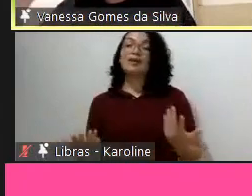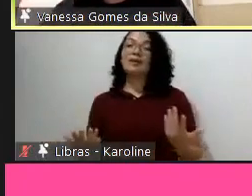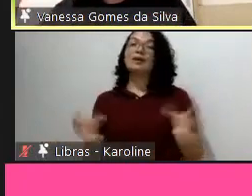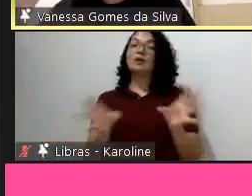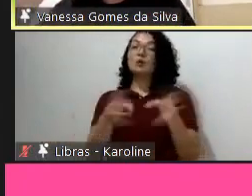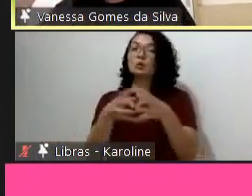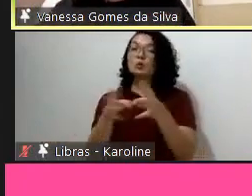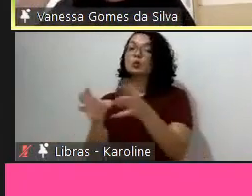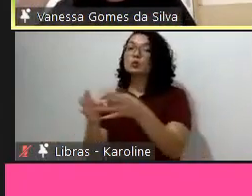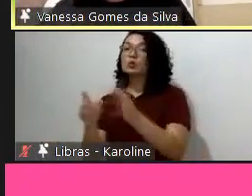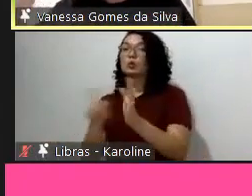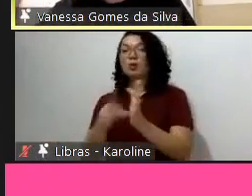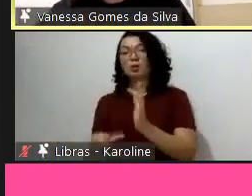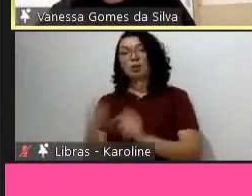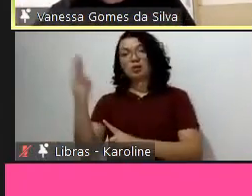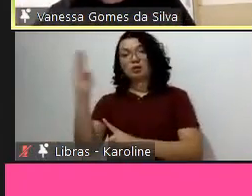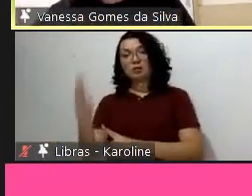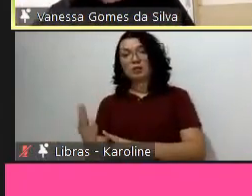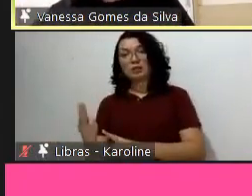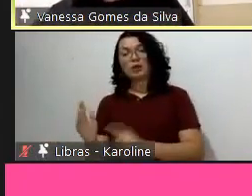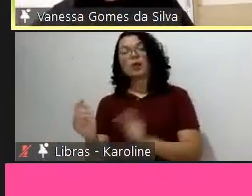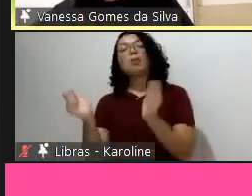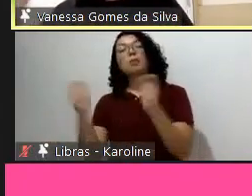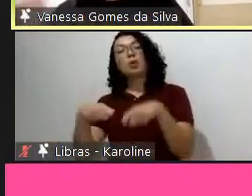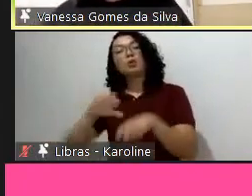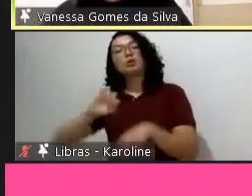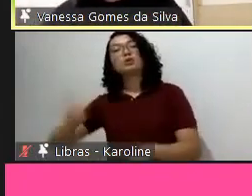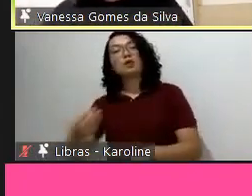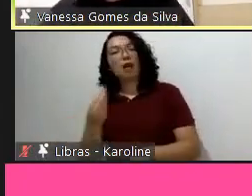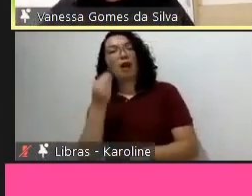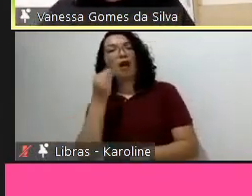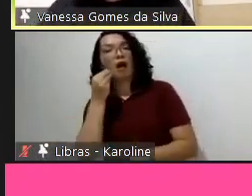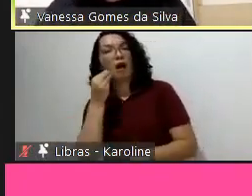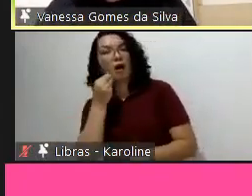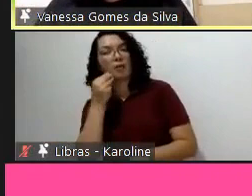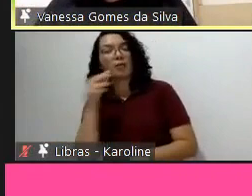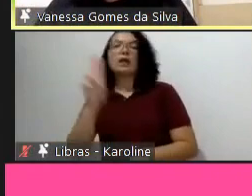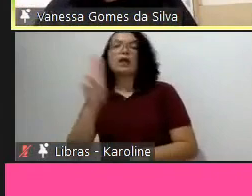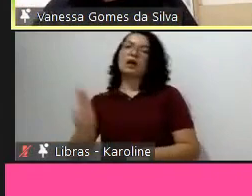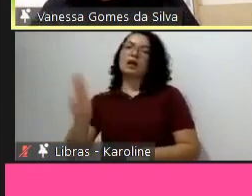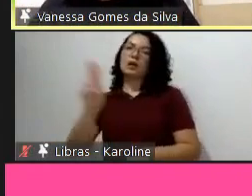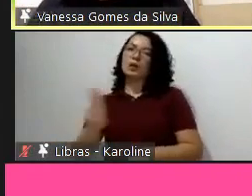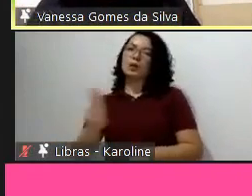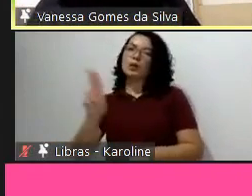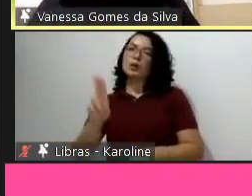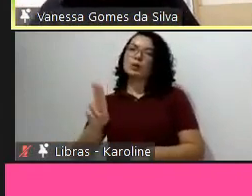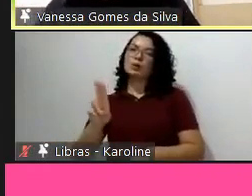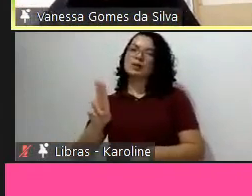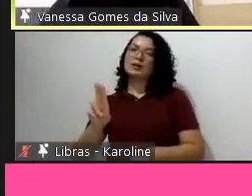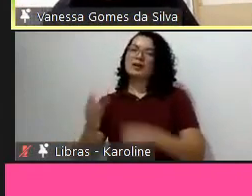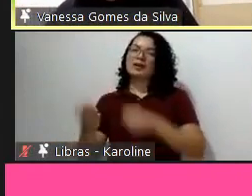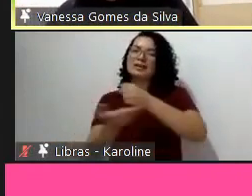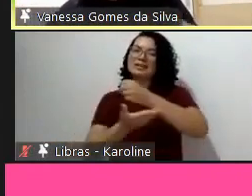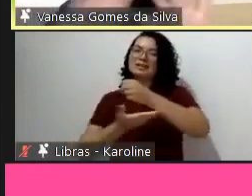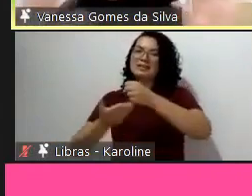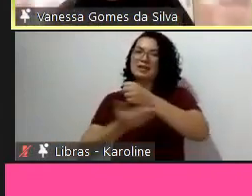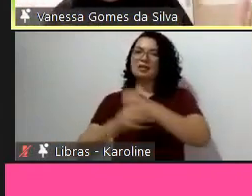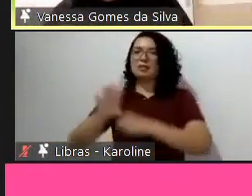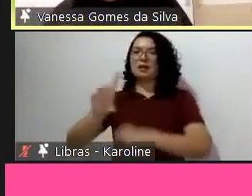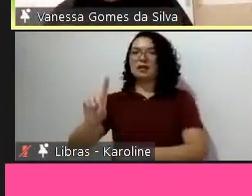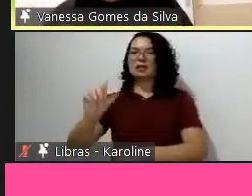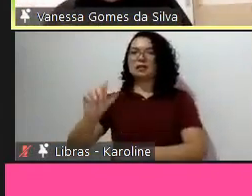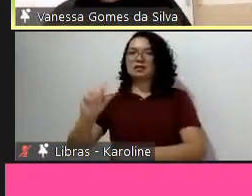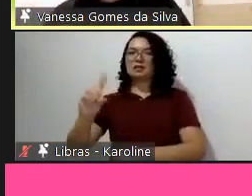usá-la a opçãozinha de resto do mundo da base de dados. Isso era um fechamento, eu achava terrível a gente ser o resto do mundo